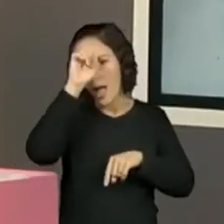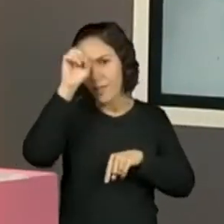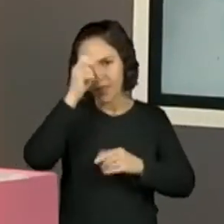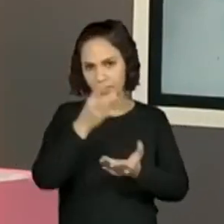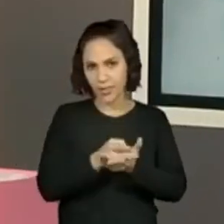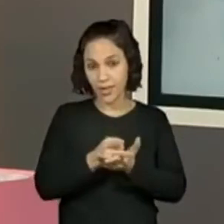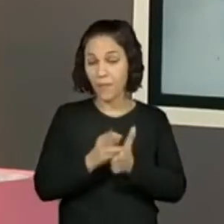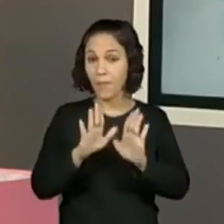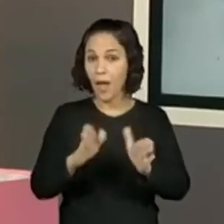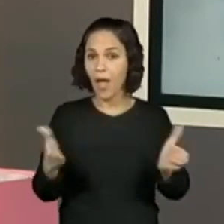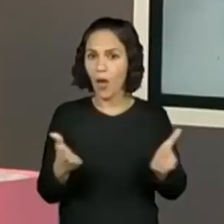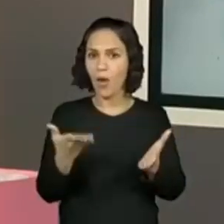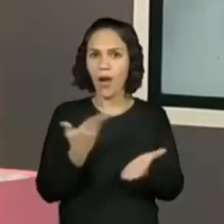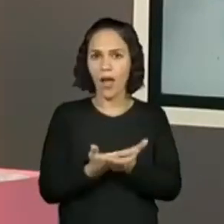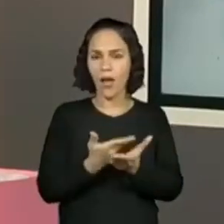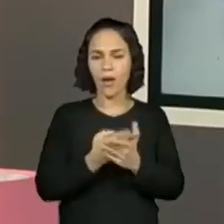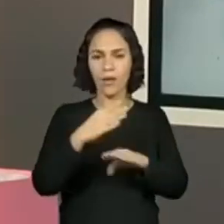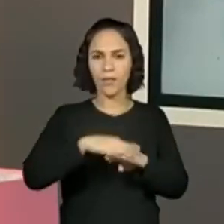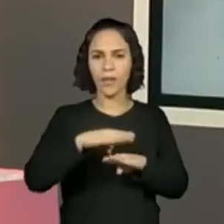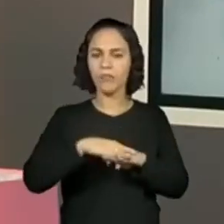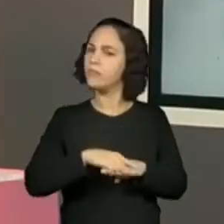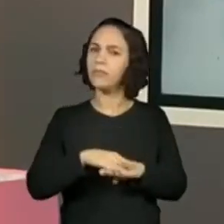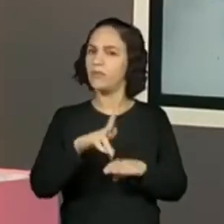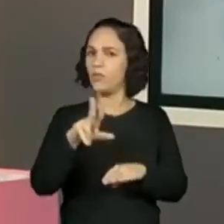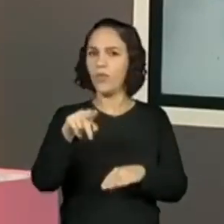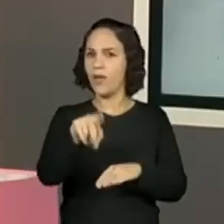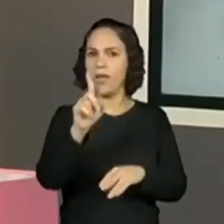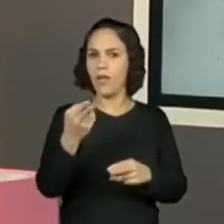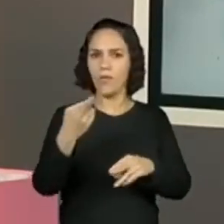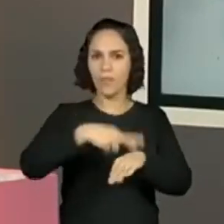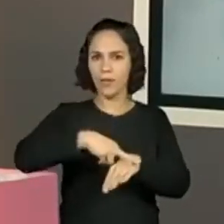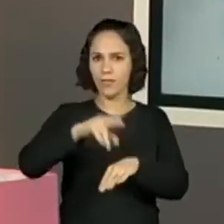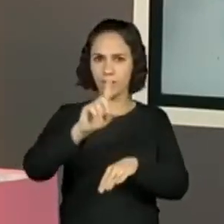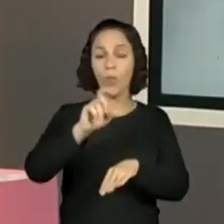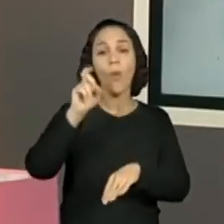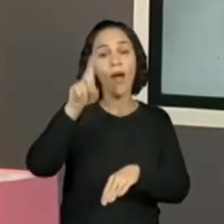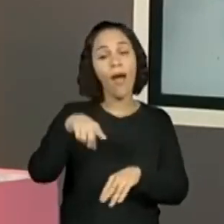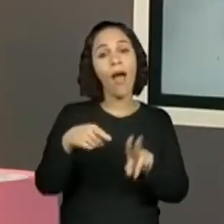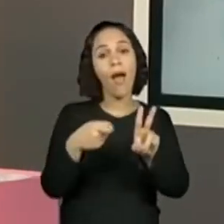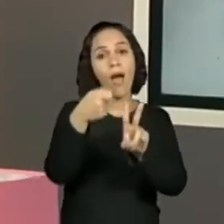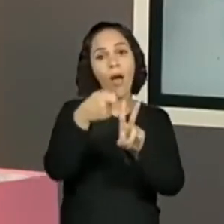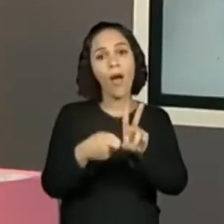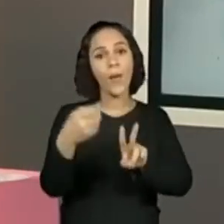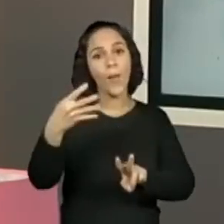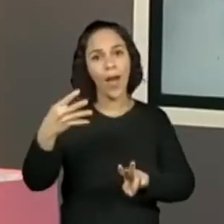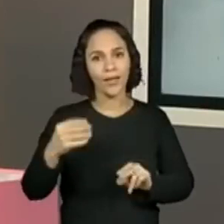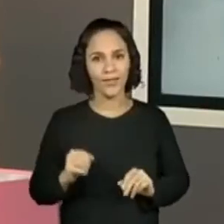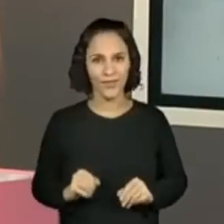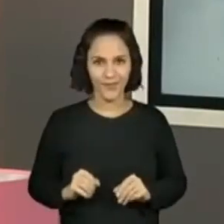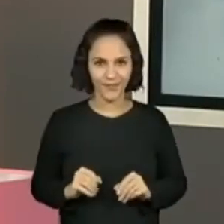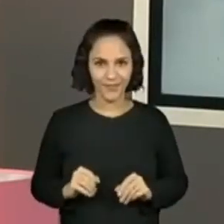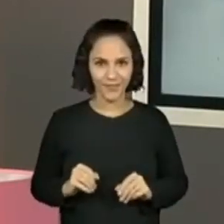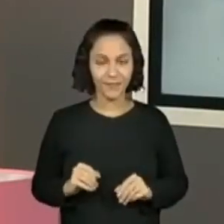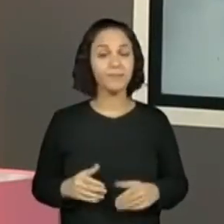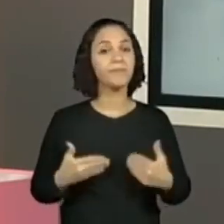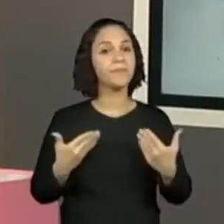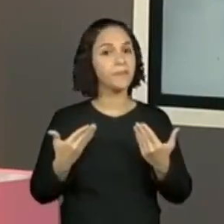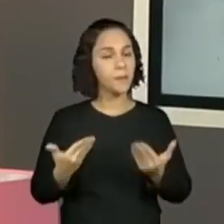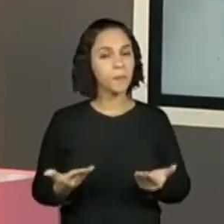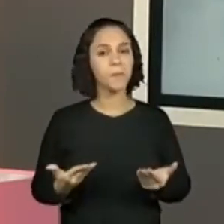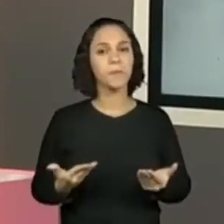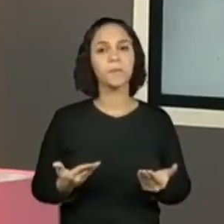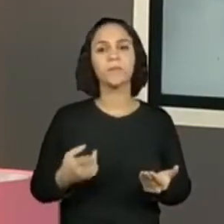Mas aqui, a aula de matemática, a gente está utilizando a habilidade do quarto bimestre. No caso da nossa